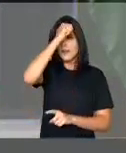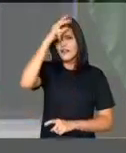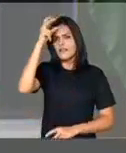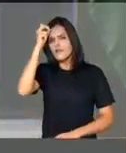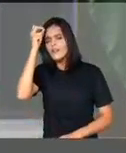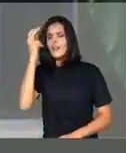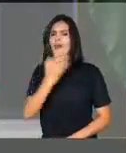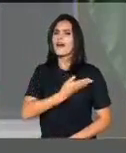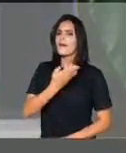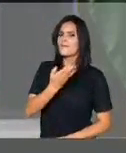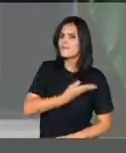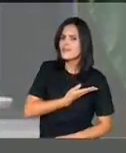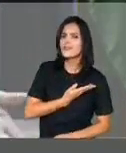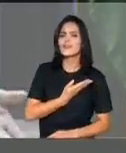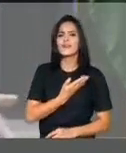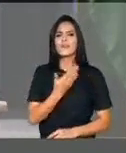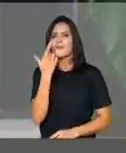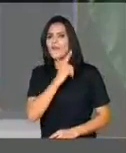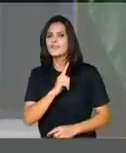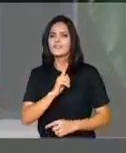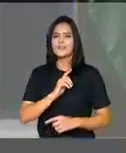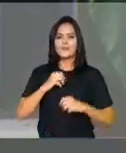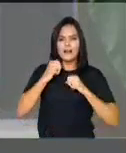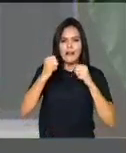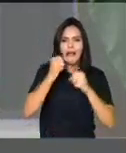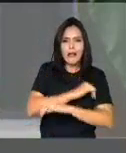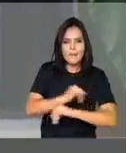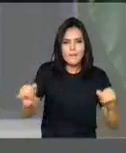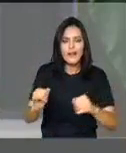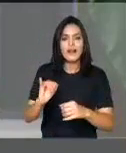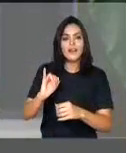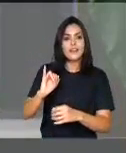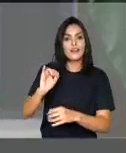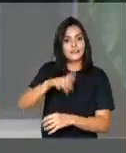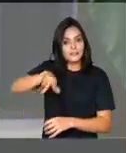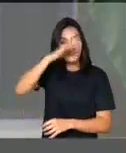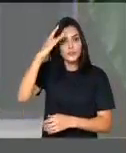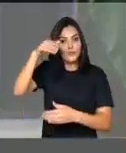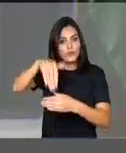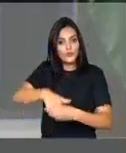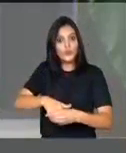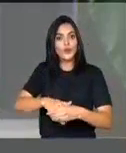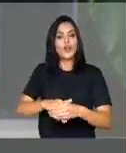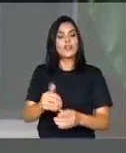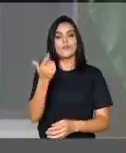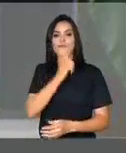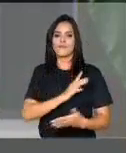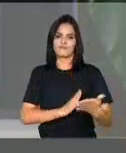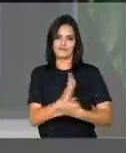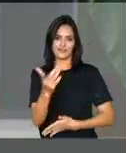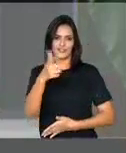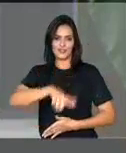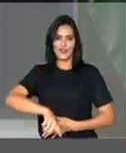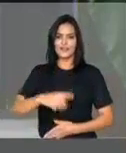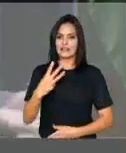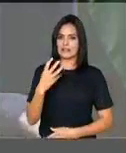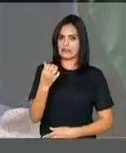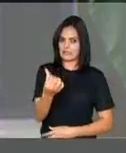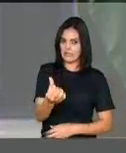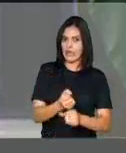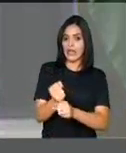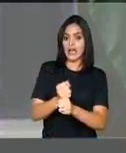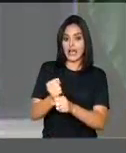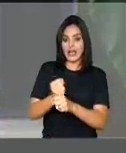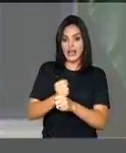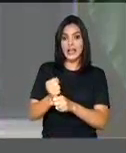que me trazem de volta aqui e a partir de janeiro como decano desses 36 anos de mandato, a gente vai